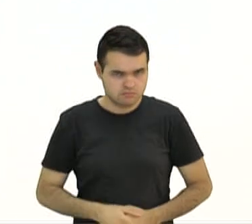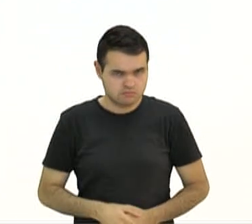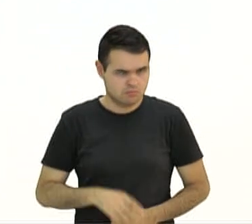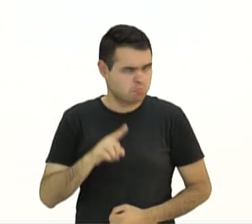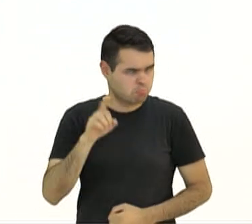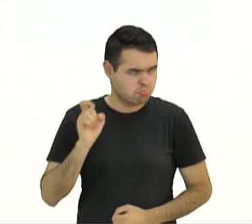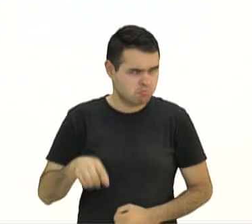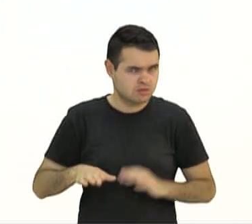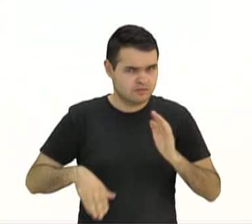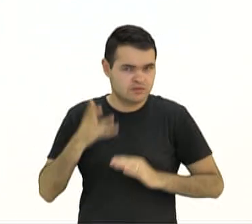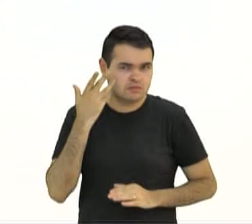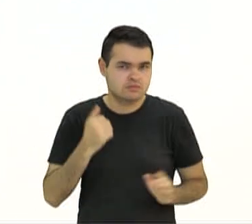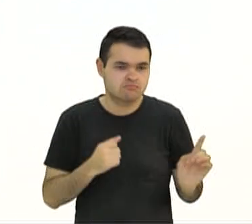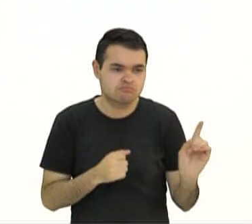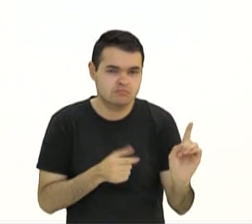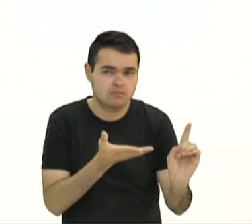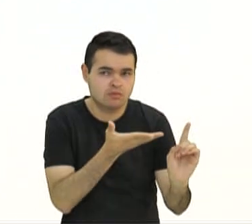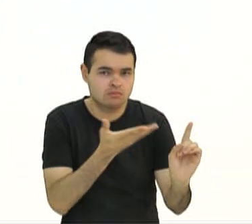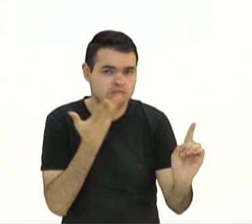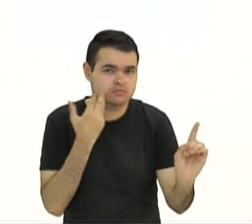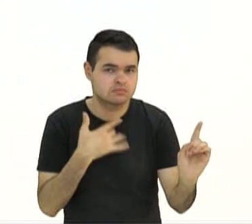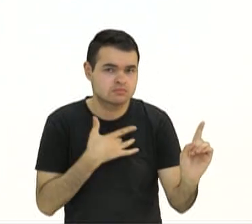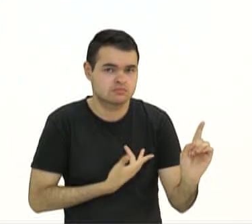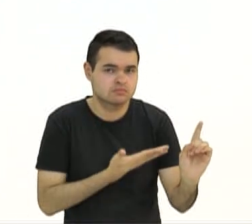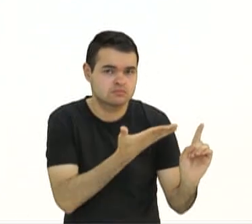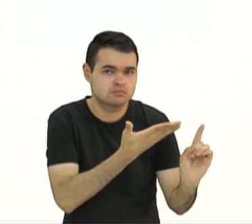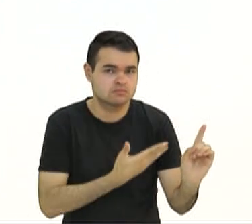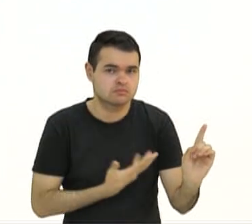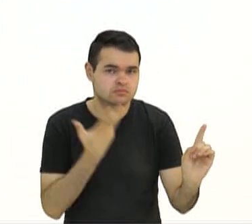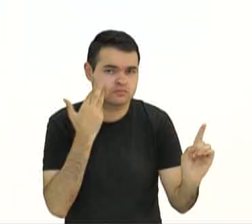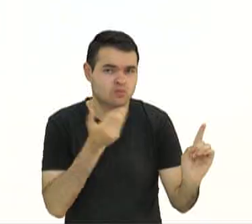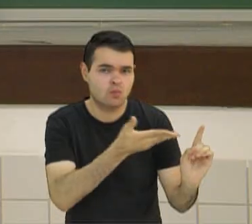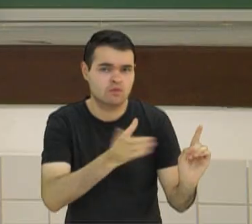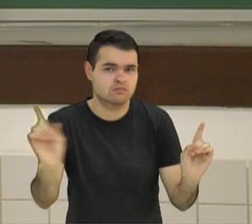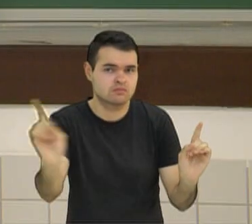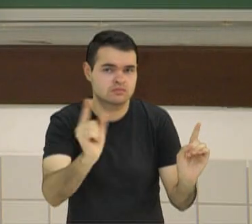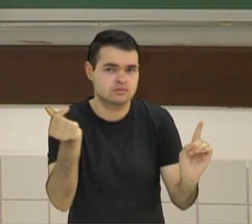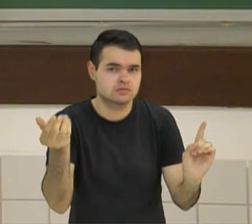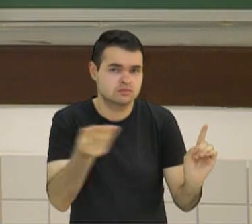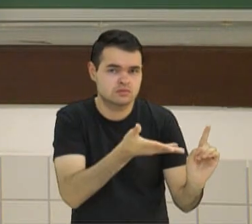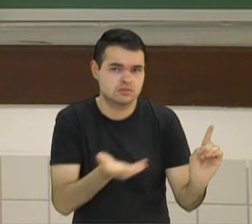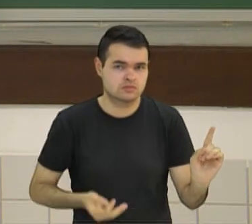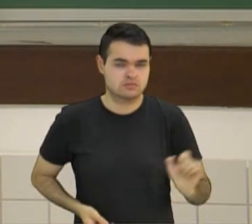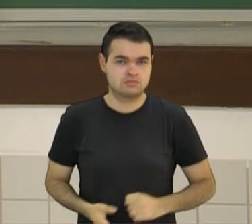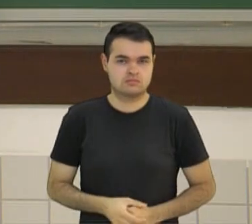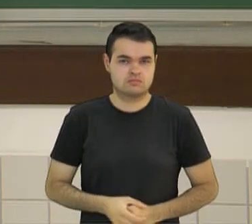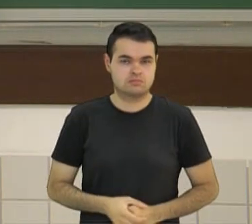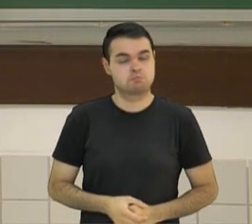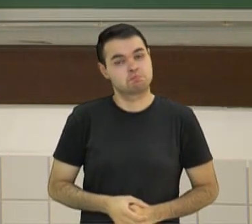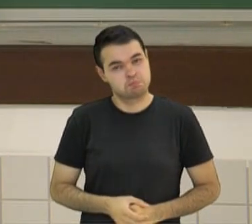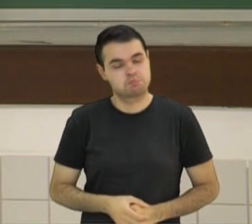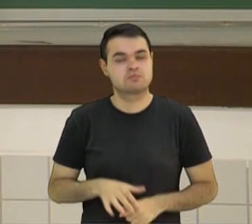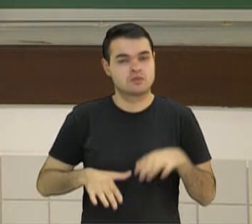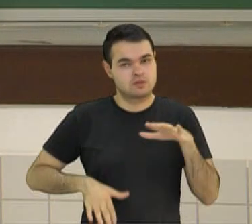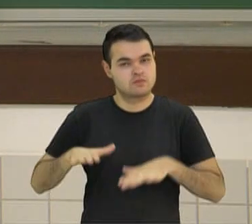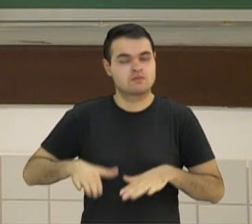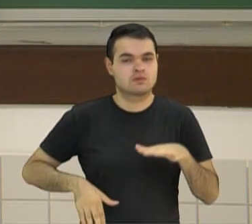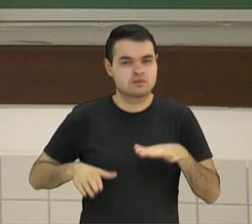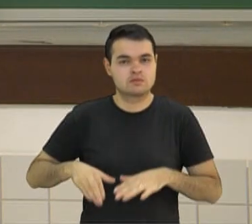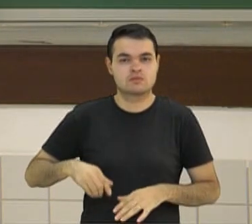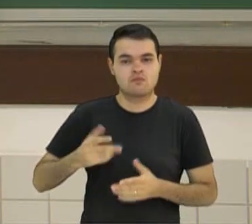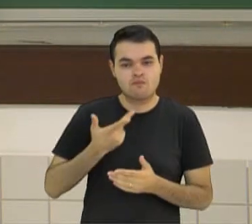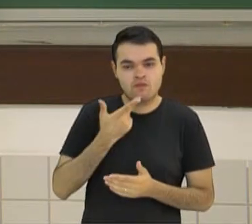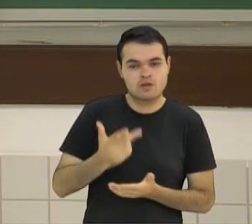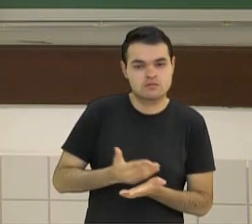elas estão ali para que as pessoas que passam sinto dó, comovam daquela pessoa que está pedindo? Afinal, eu disse para vocês lá no